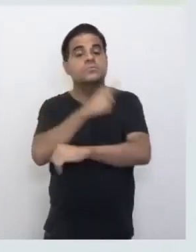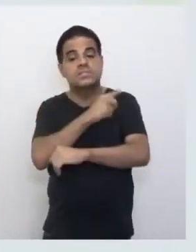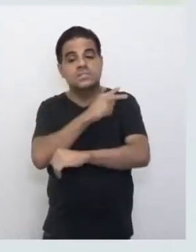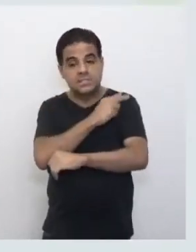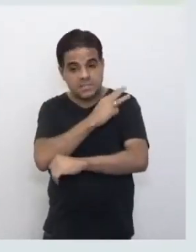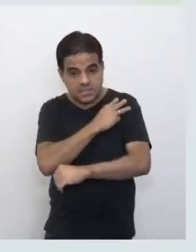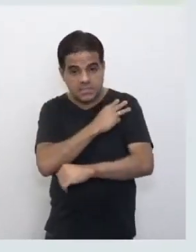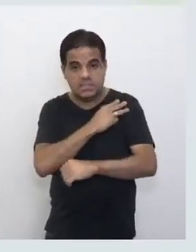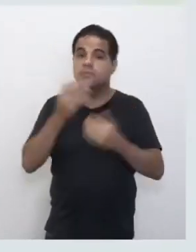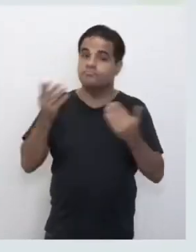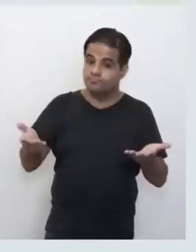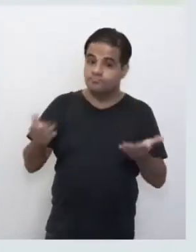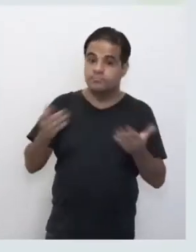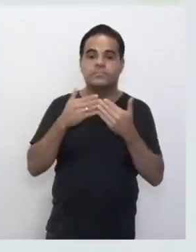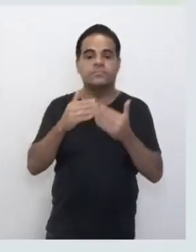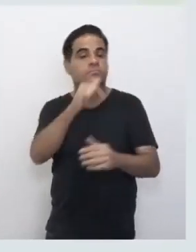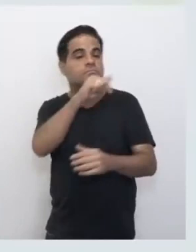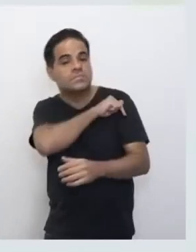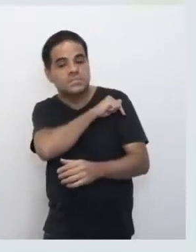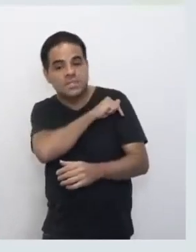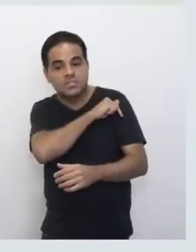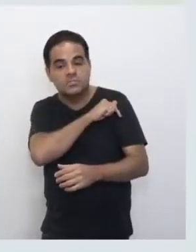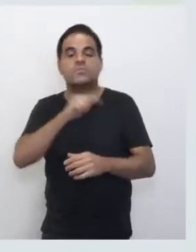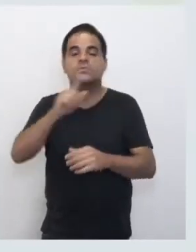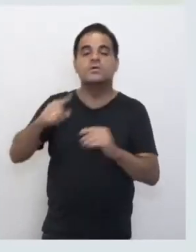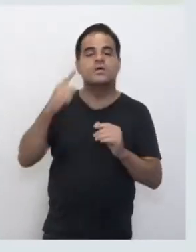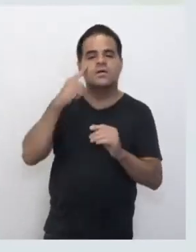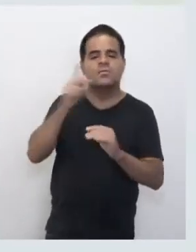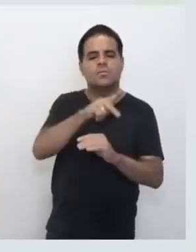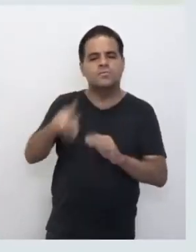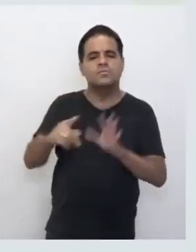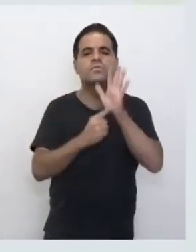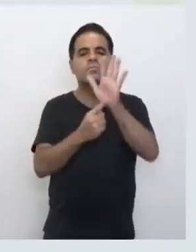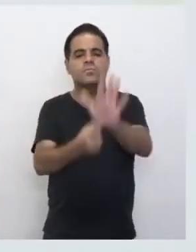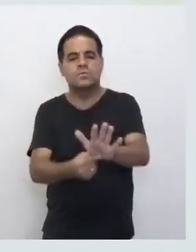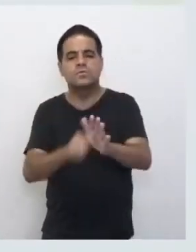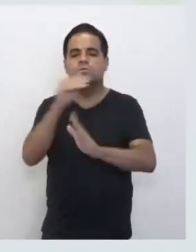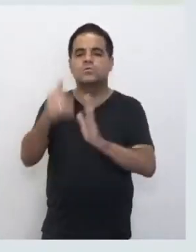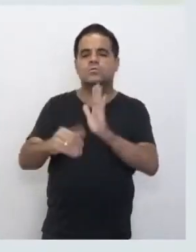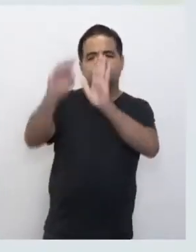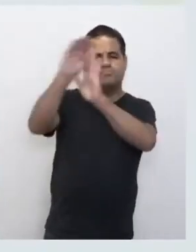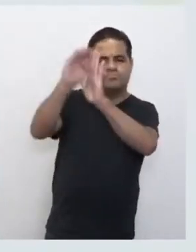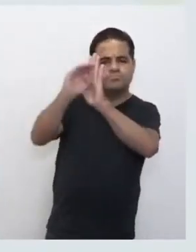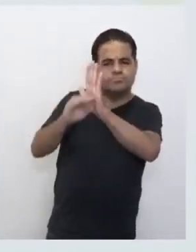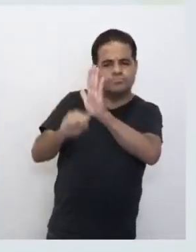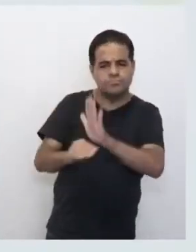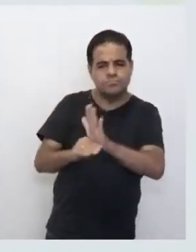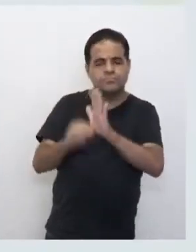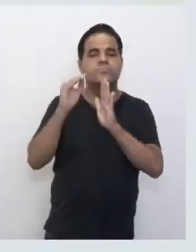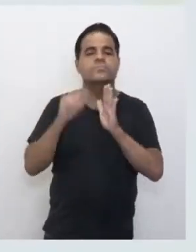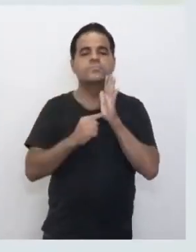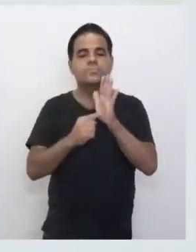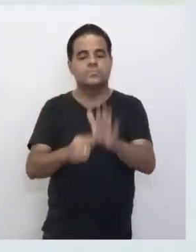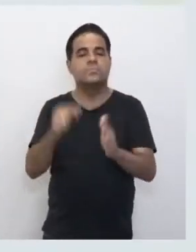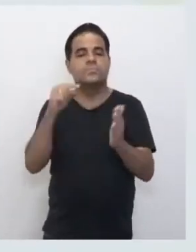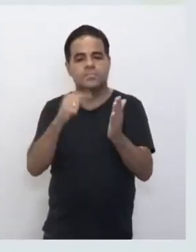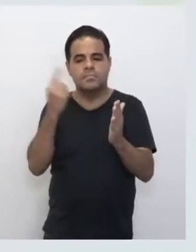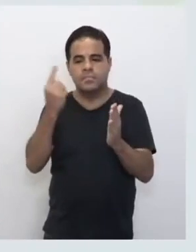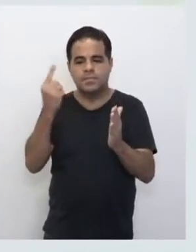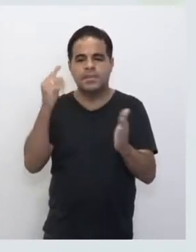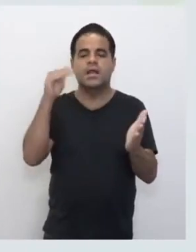No caso, estamos com o login de um aluno do sétimo ano. E quando você é professor vai aparecer todos os canais das suas turmas, né, de primeiro